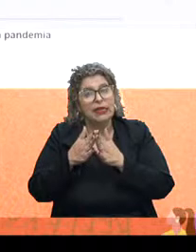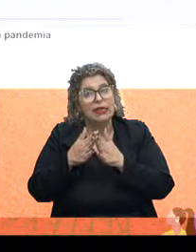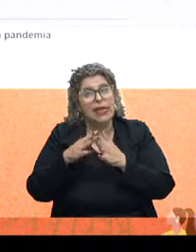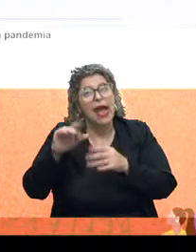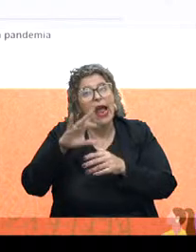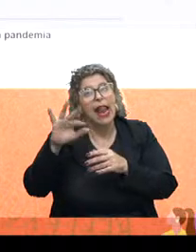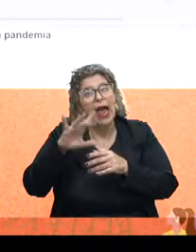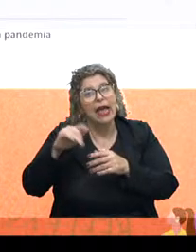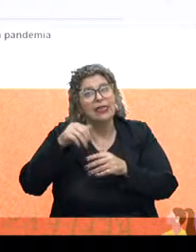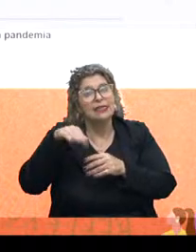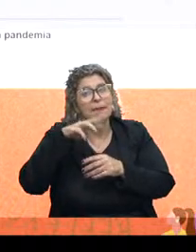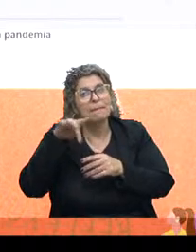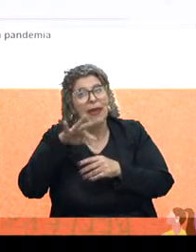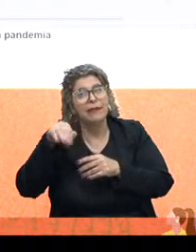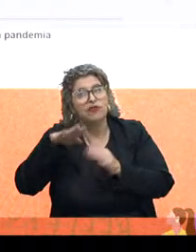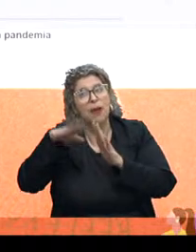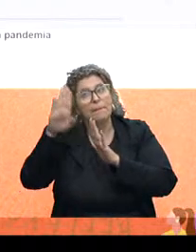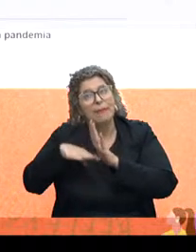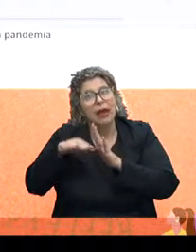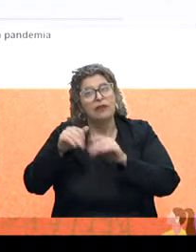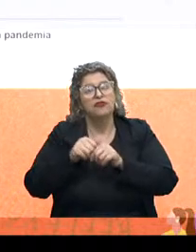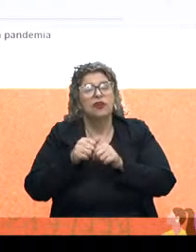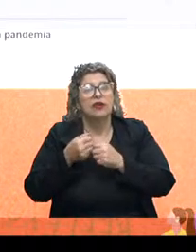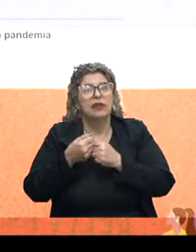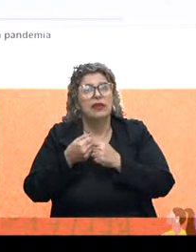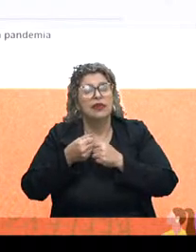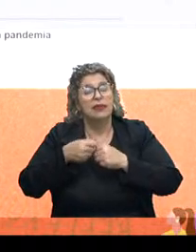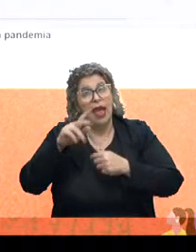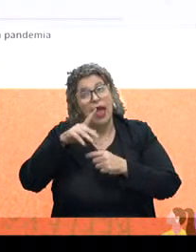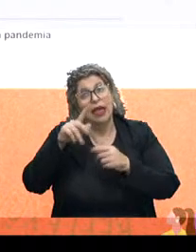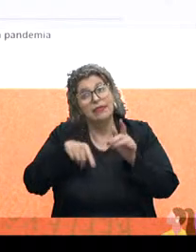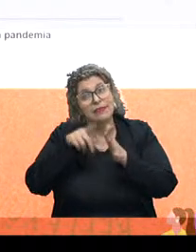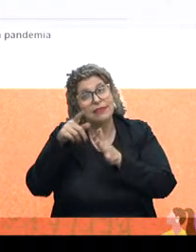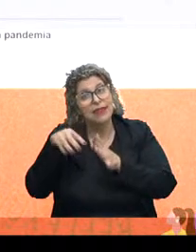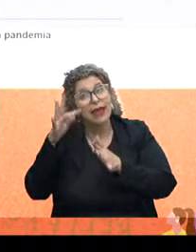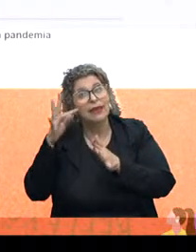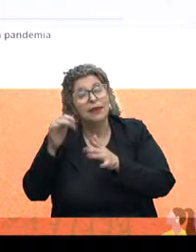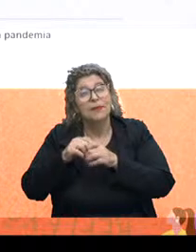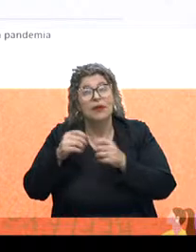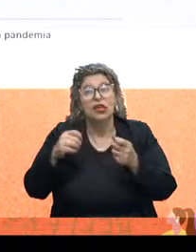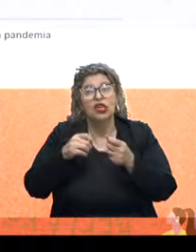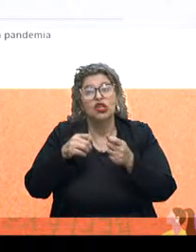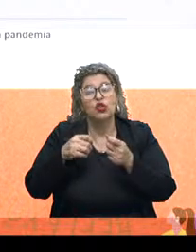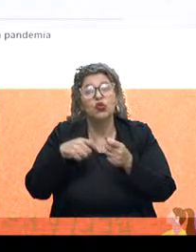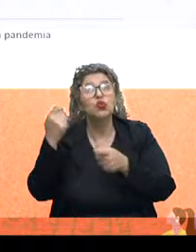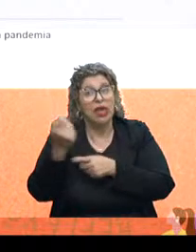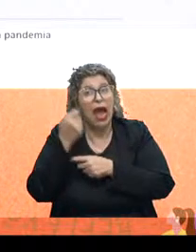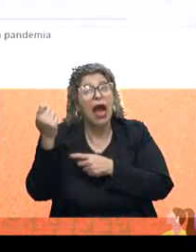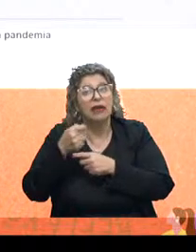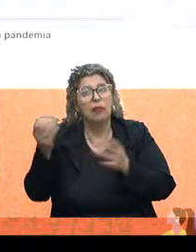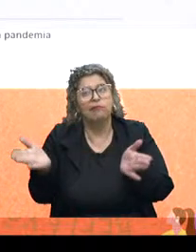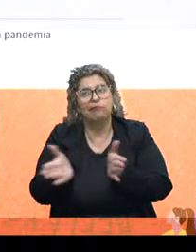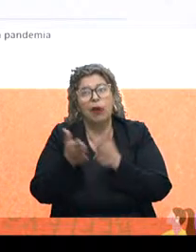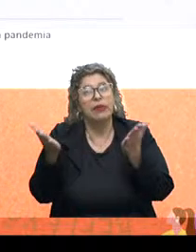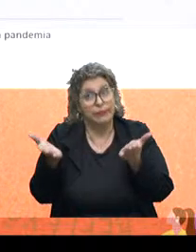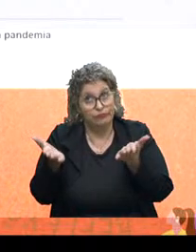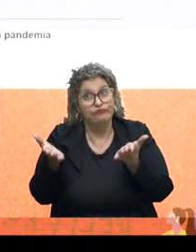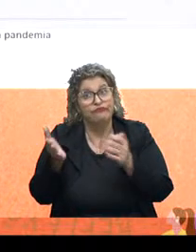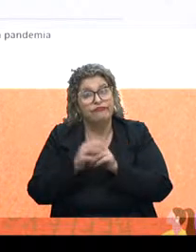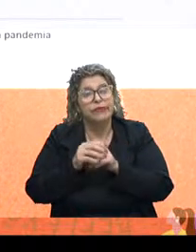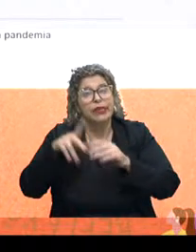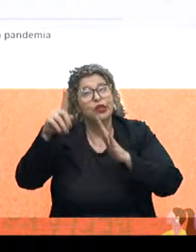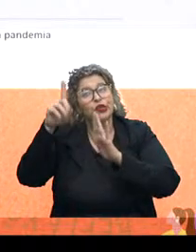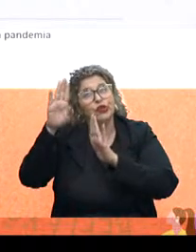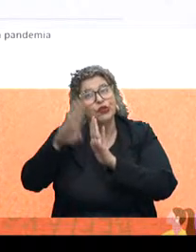baixa ou classe média baixa. Tecnicamente, na autodeclaração dos entrevistados, o gaúcho empobreceu. Ele